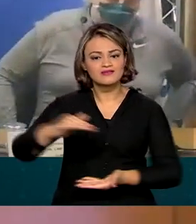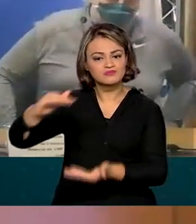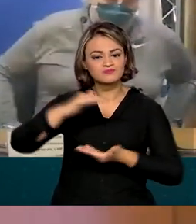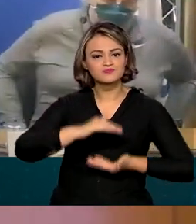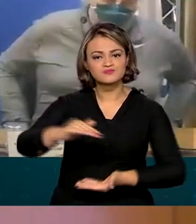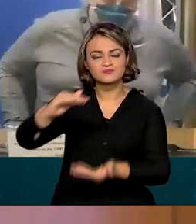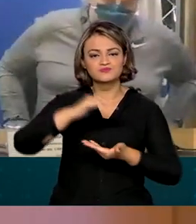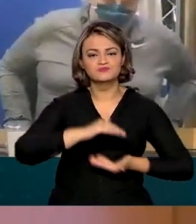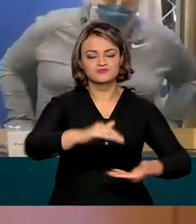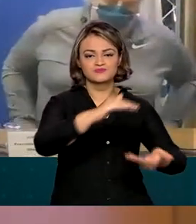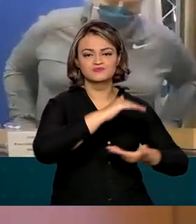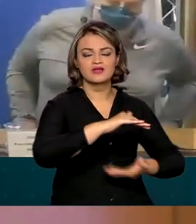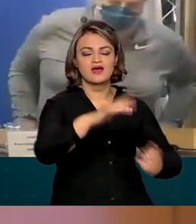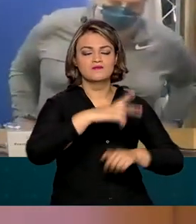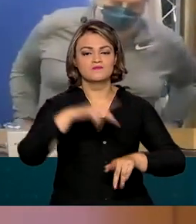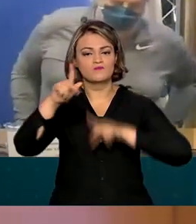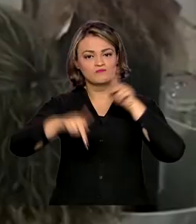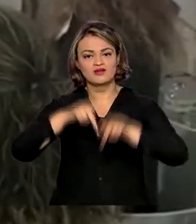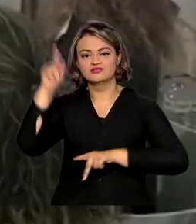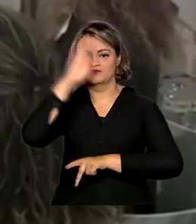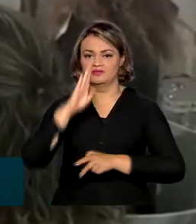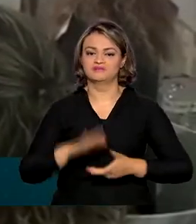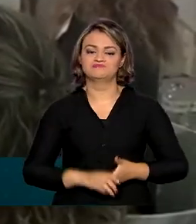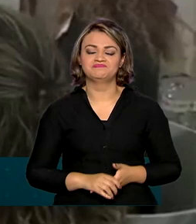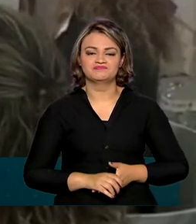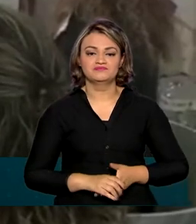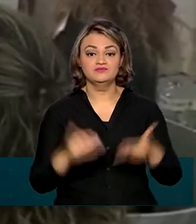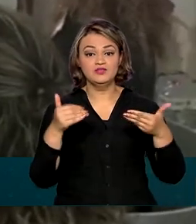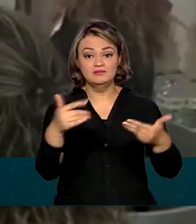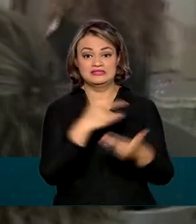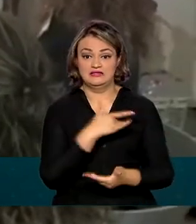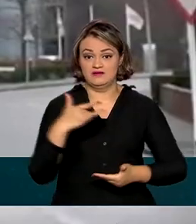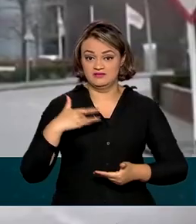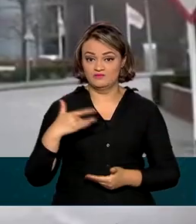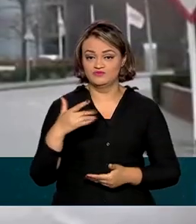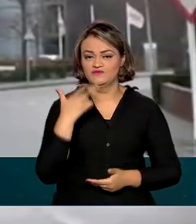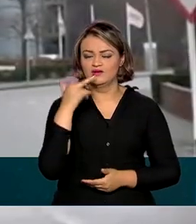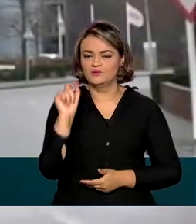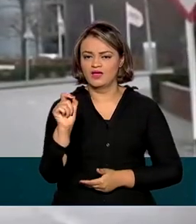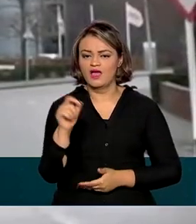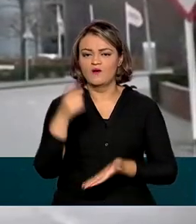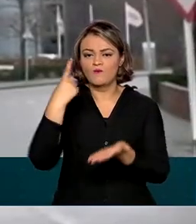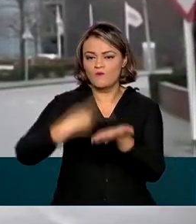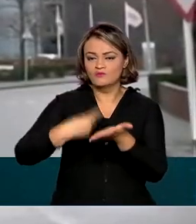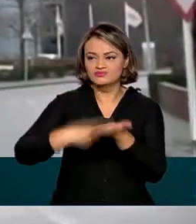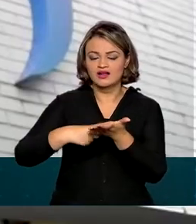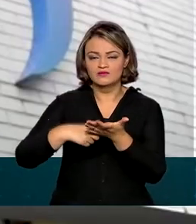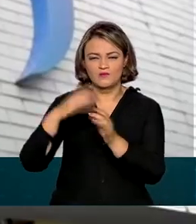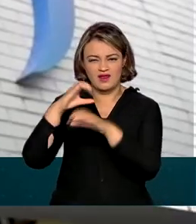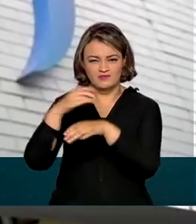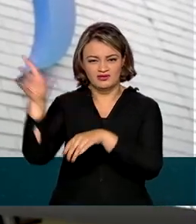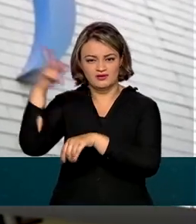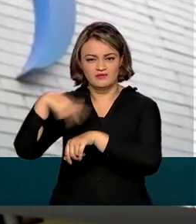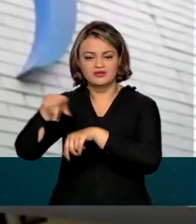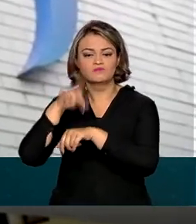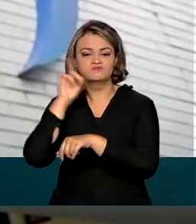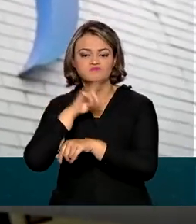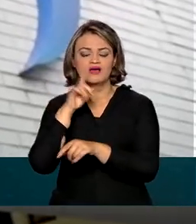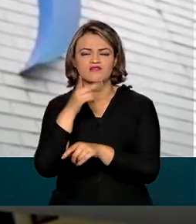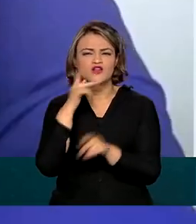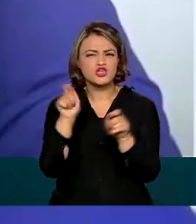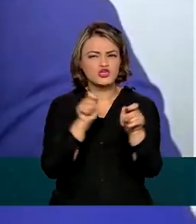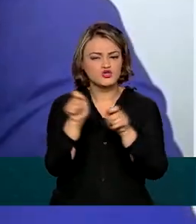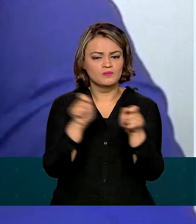essas doses à população brasileira. Segundo o Ministério da Saúde, o valor do contrato com o laboratório apontou uma